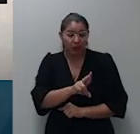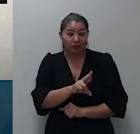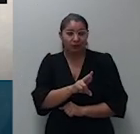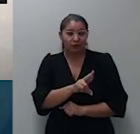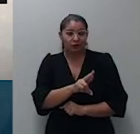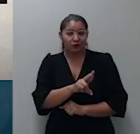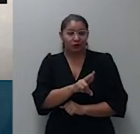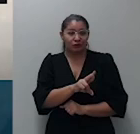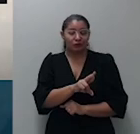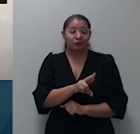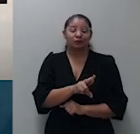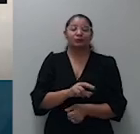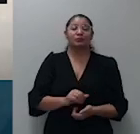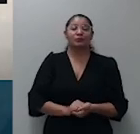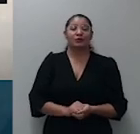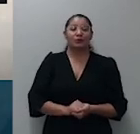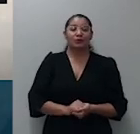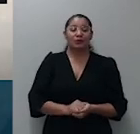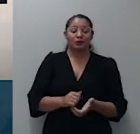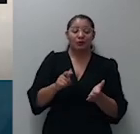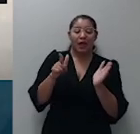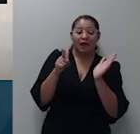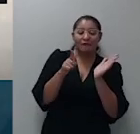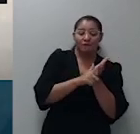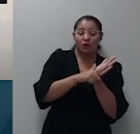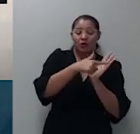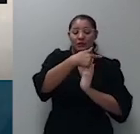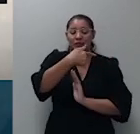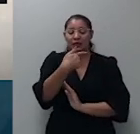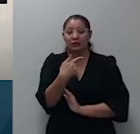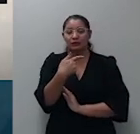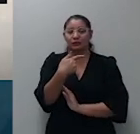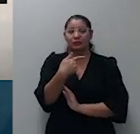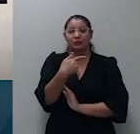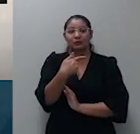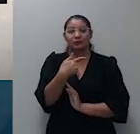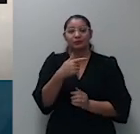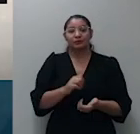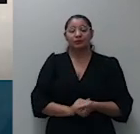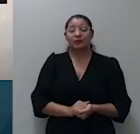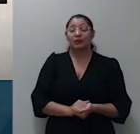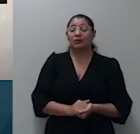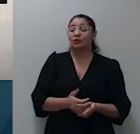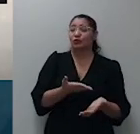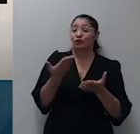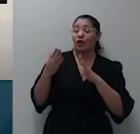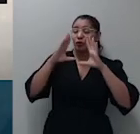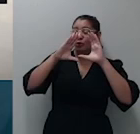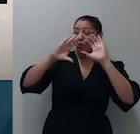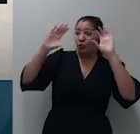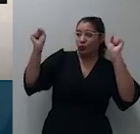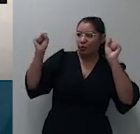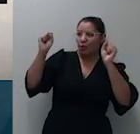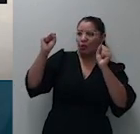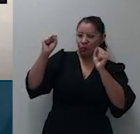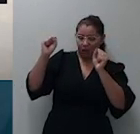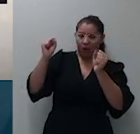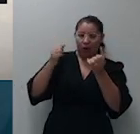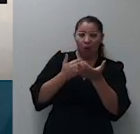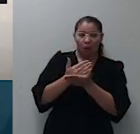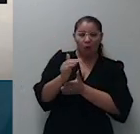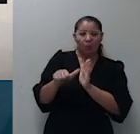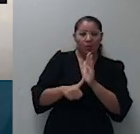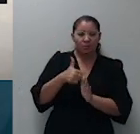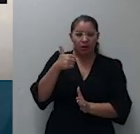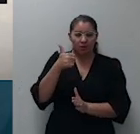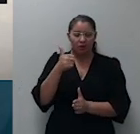a folhas 7 e do tribunal de origem a folhas 8 dos autos. Prossigo eu.